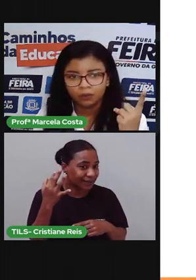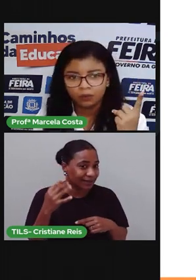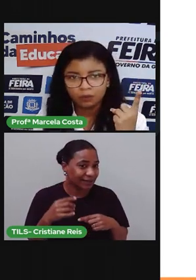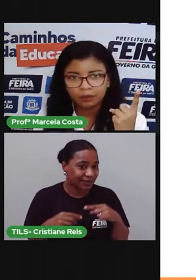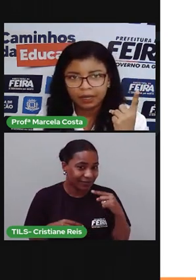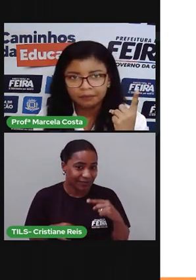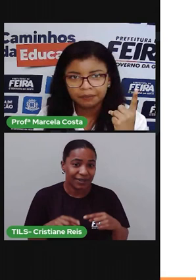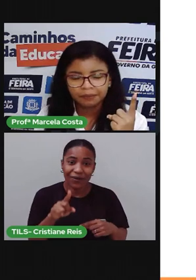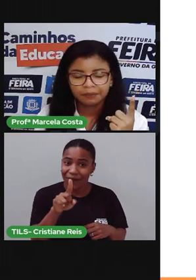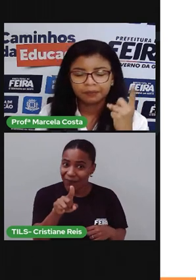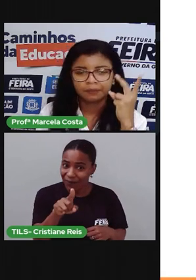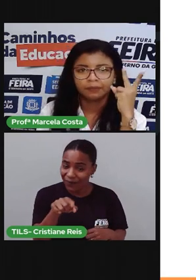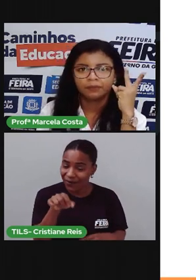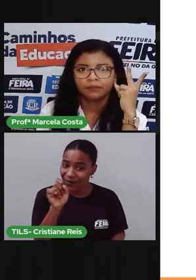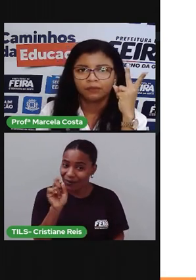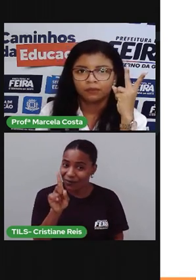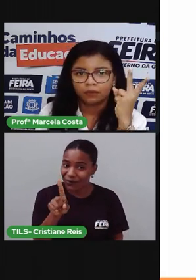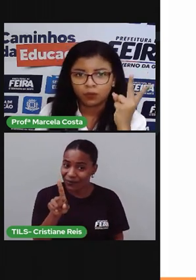Uma.